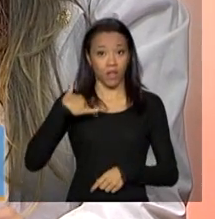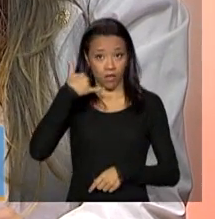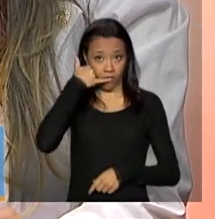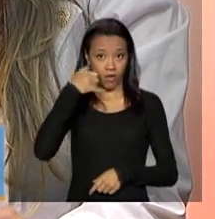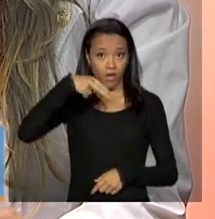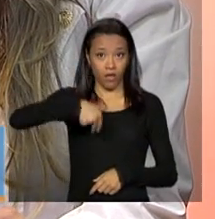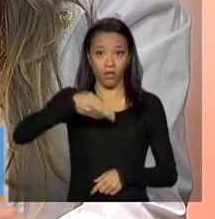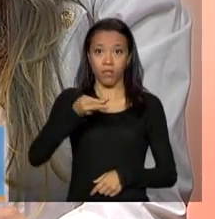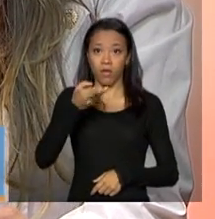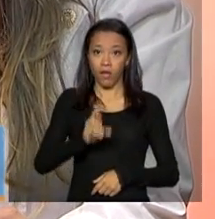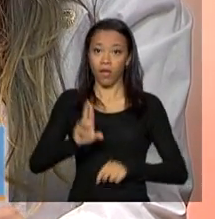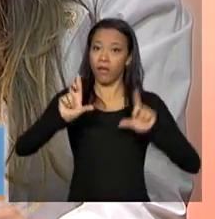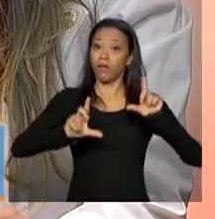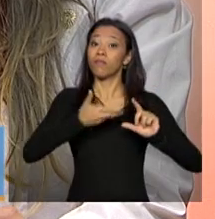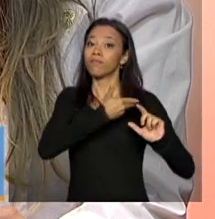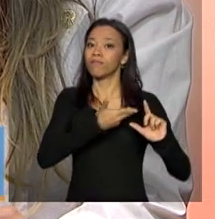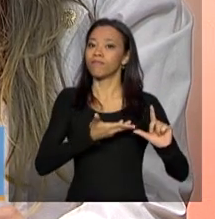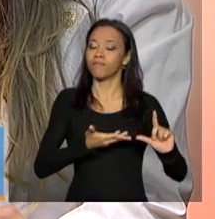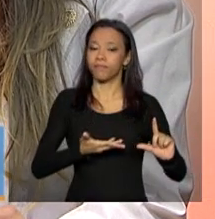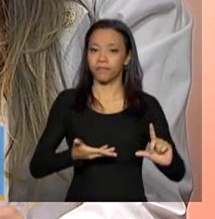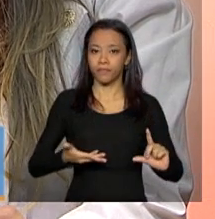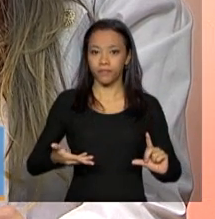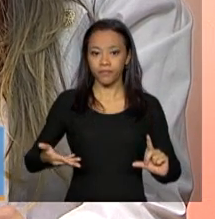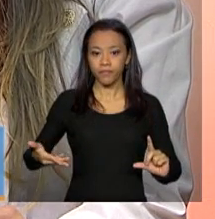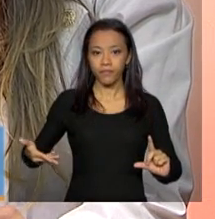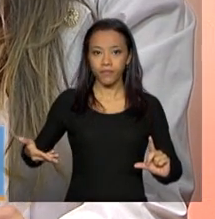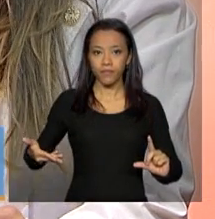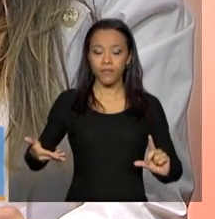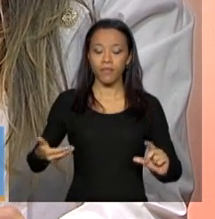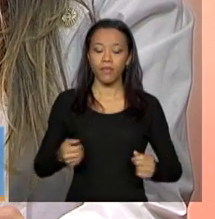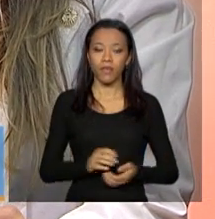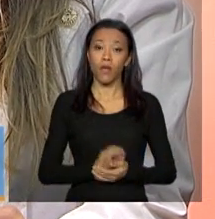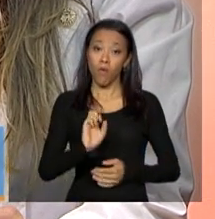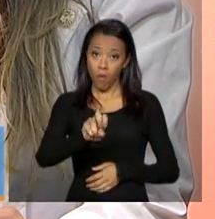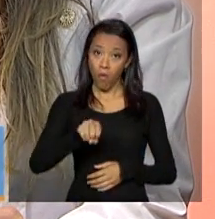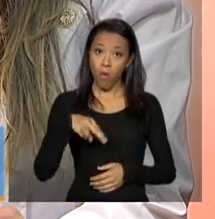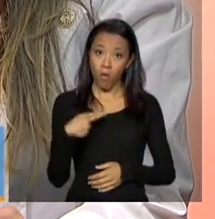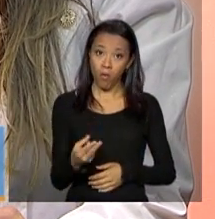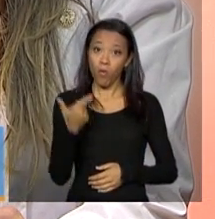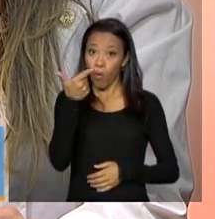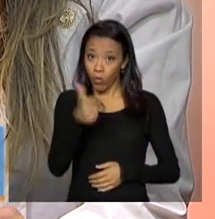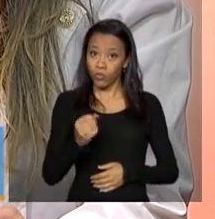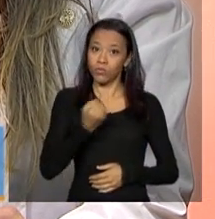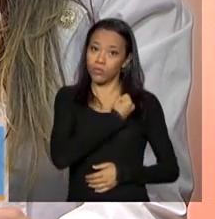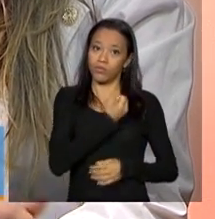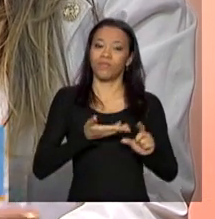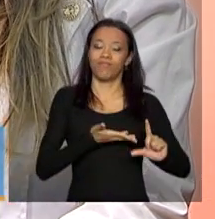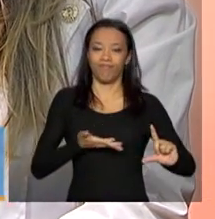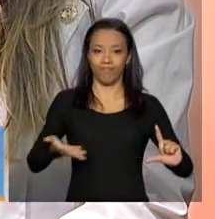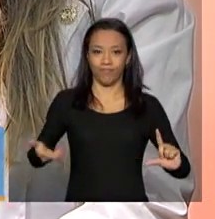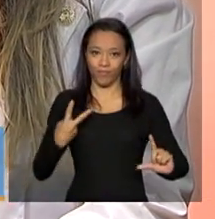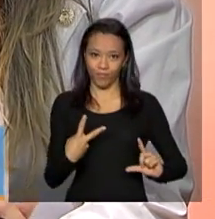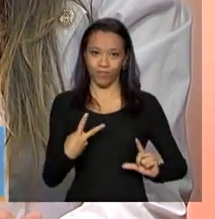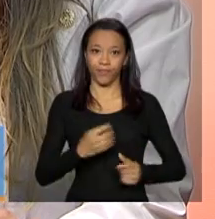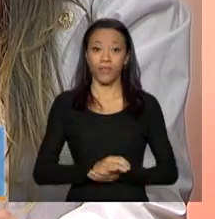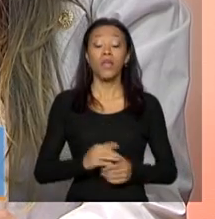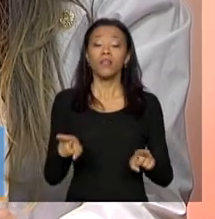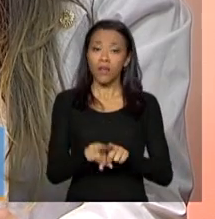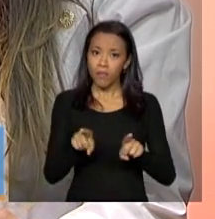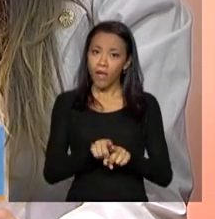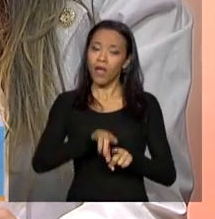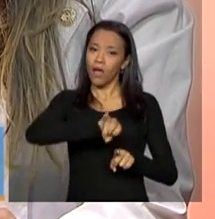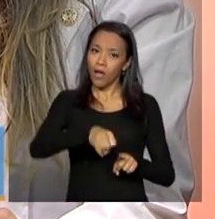061-3799-5859 ou 3799-5198. E pelo Twitter,